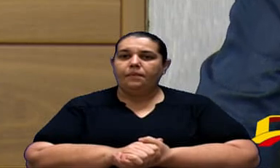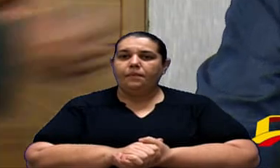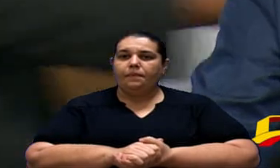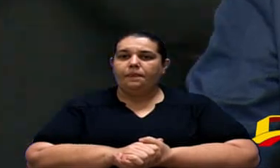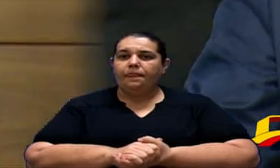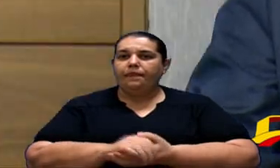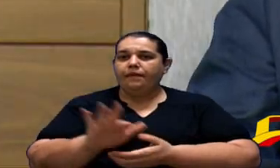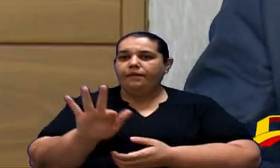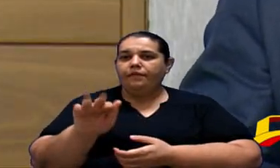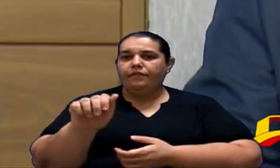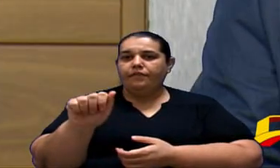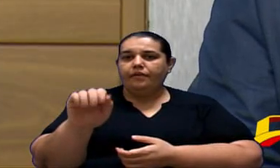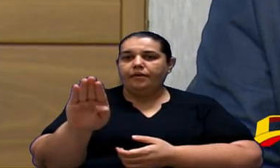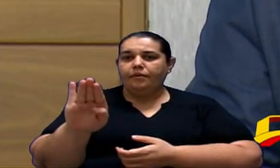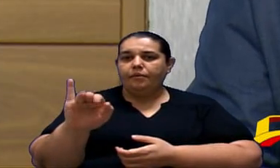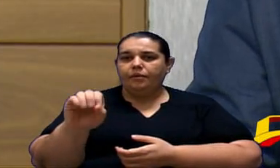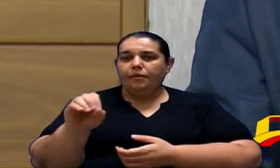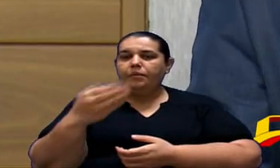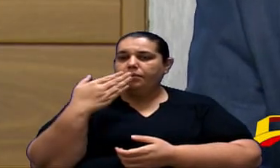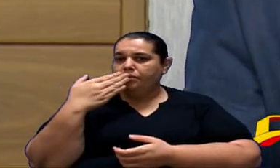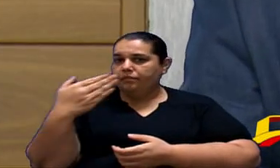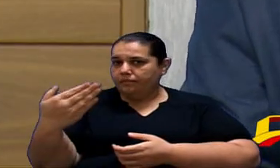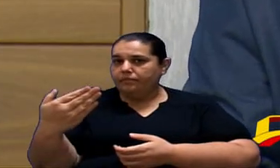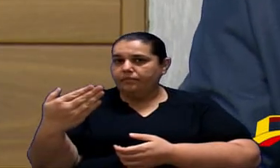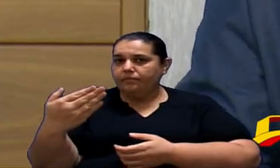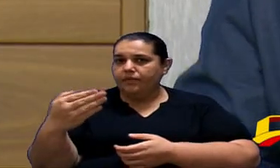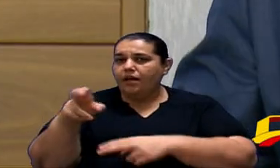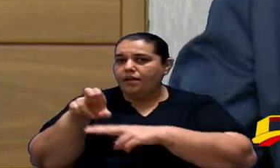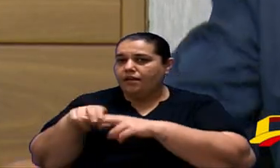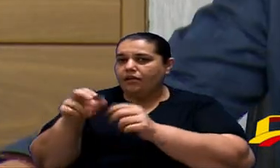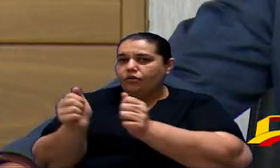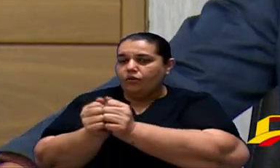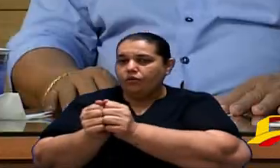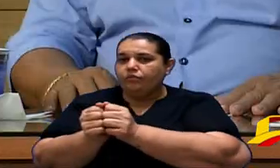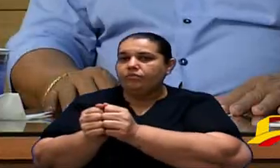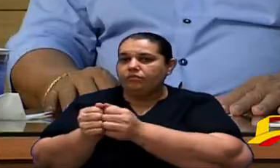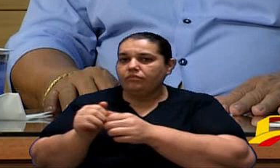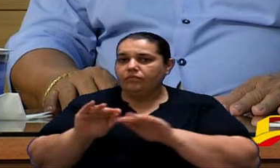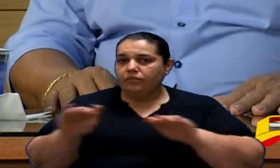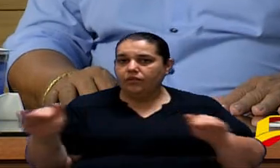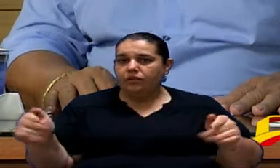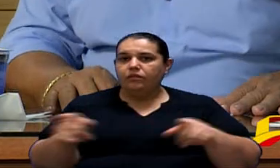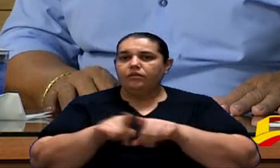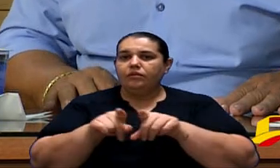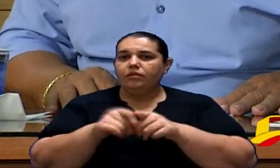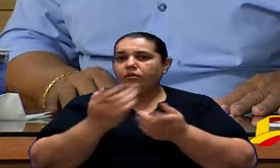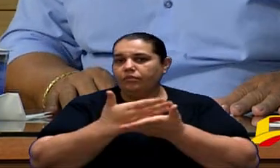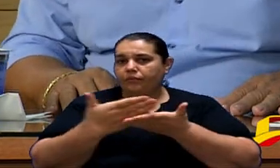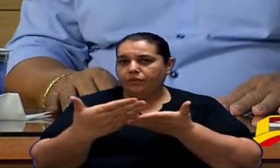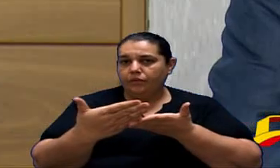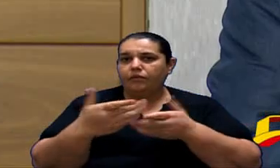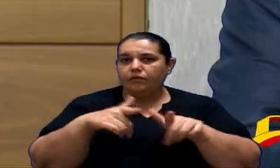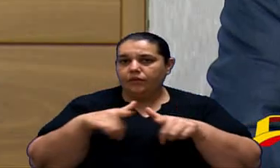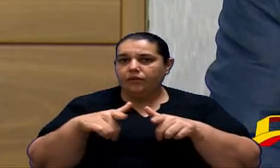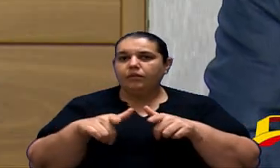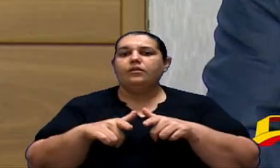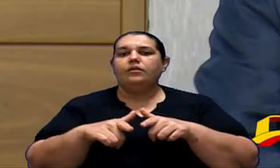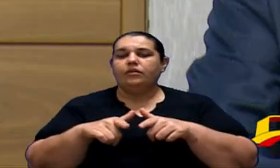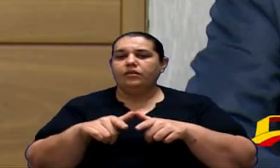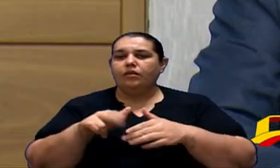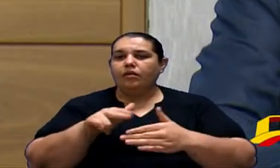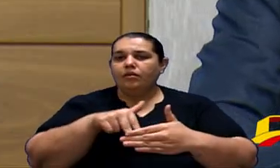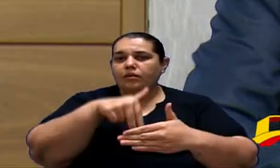Fábio Eu vou te pedir Para sentar na mesa aqui Para me Dar iniciativa Nos trabalhos ali Na